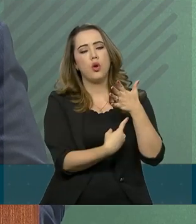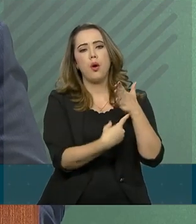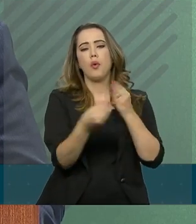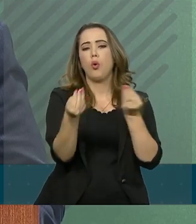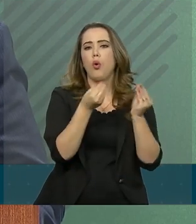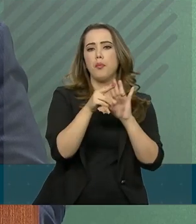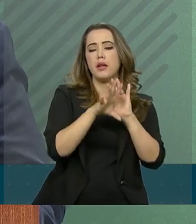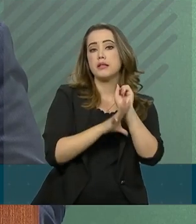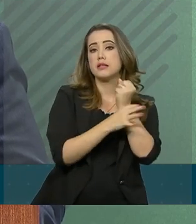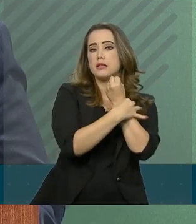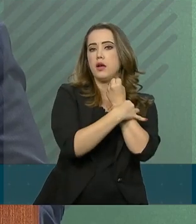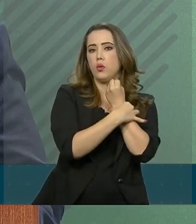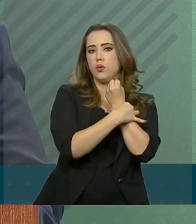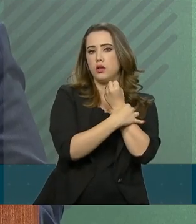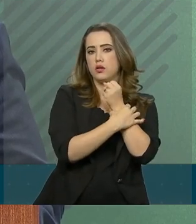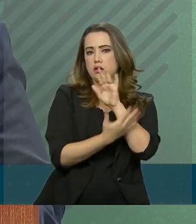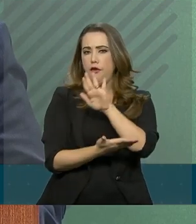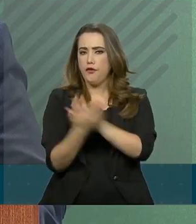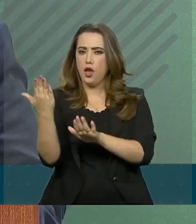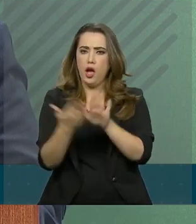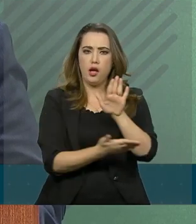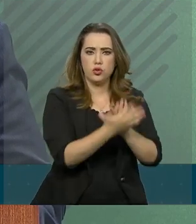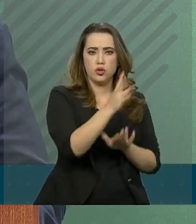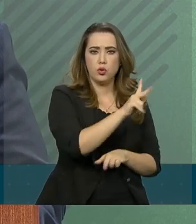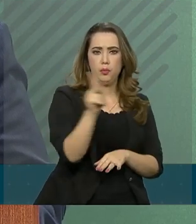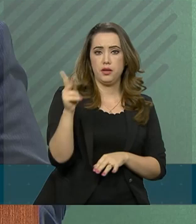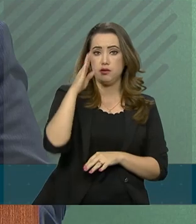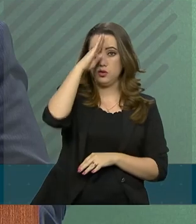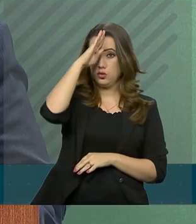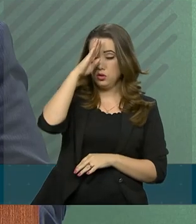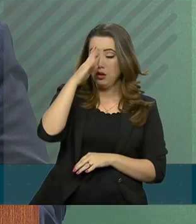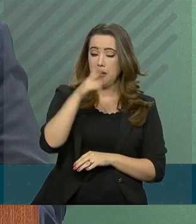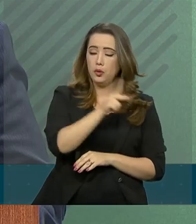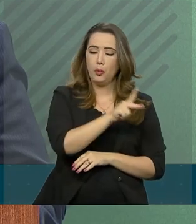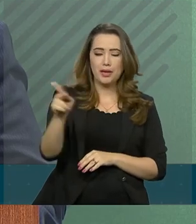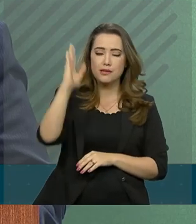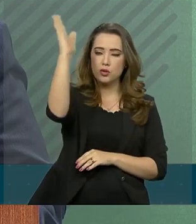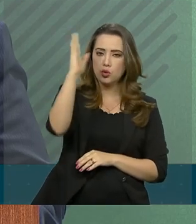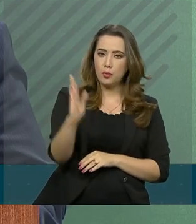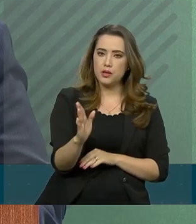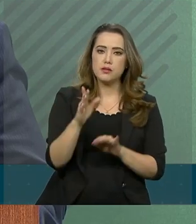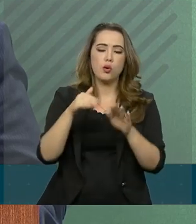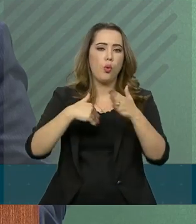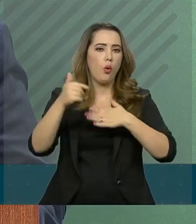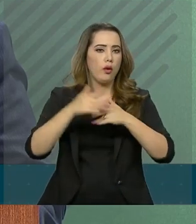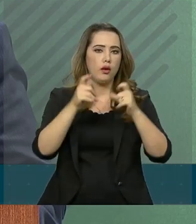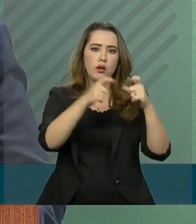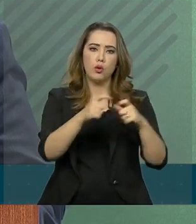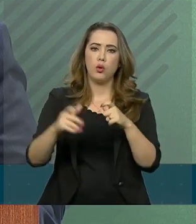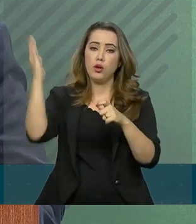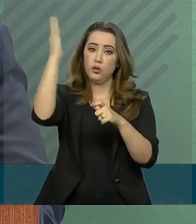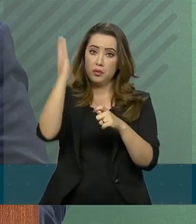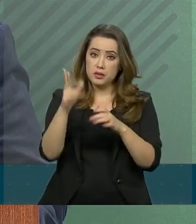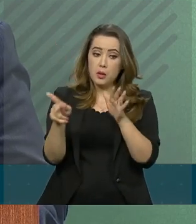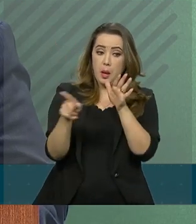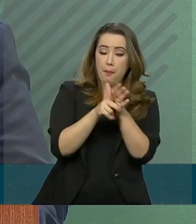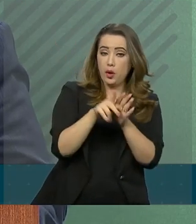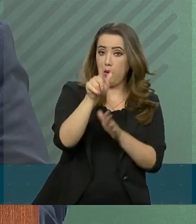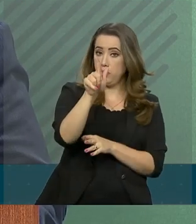presidenciais em território nacional, cabendo ao Gabinete de Segurança Institucional, o GSI,